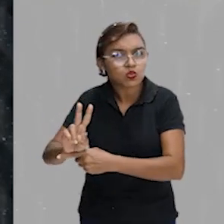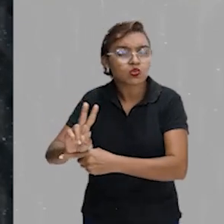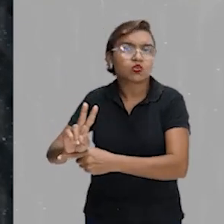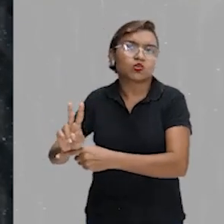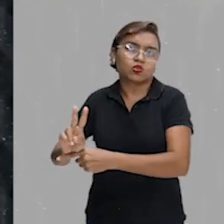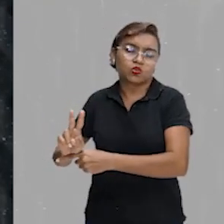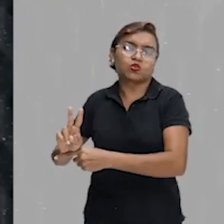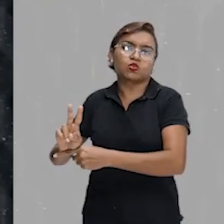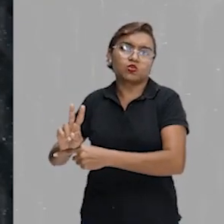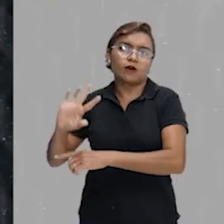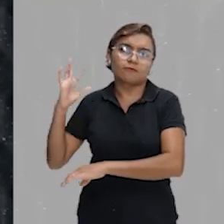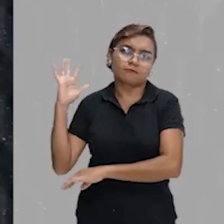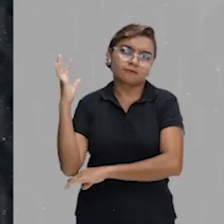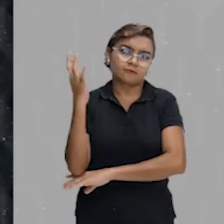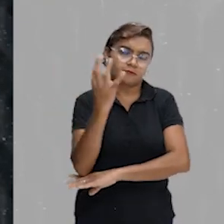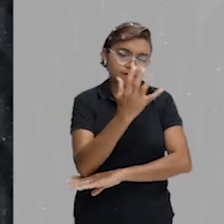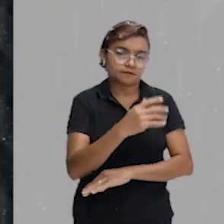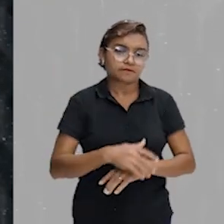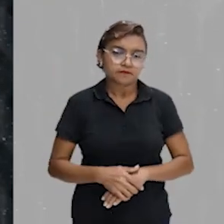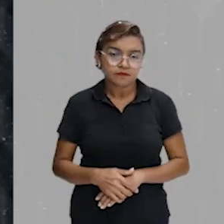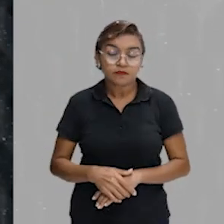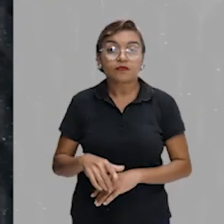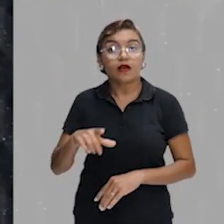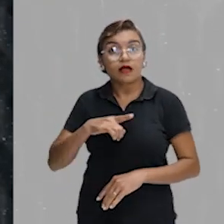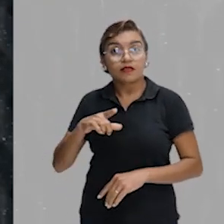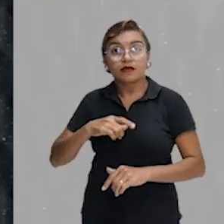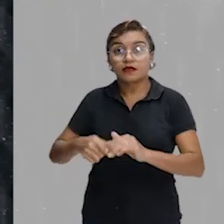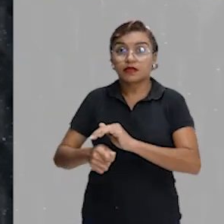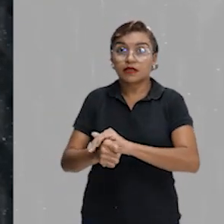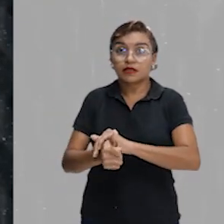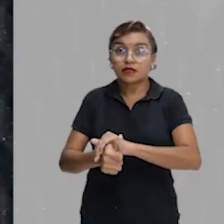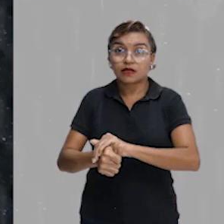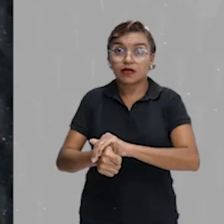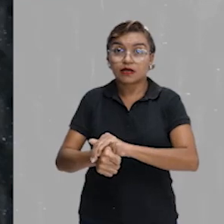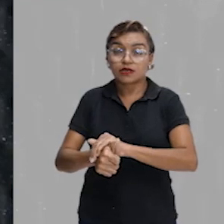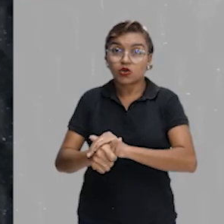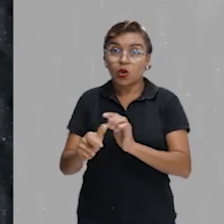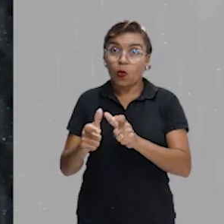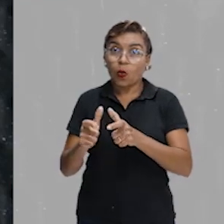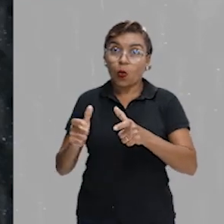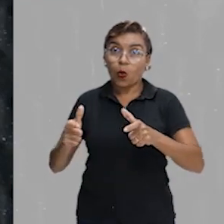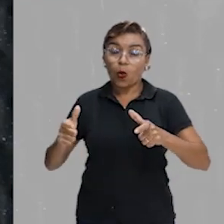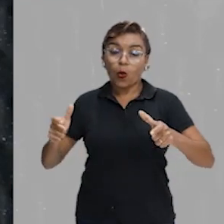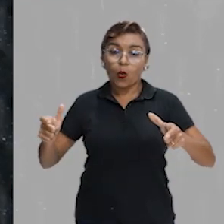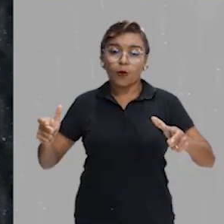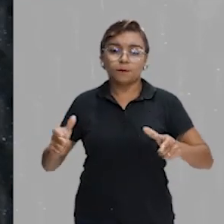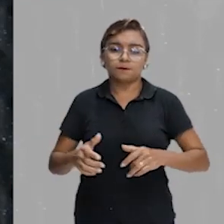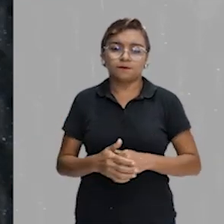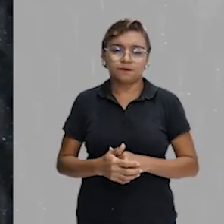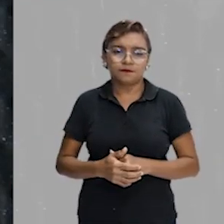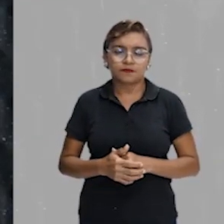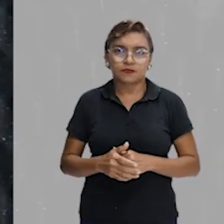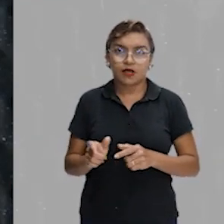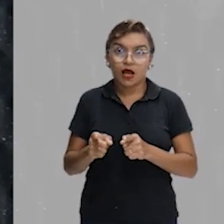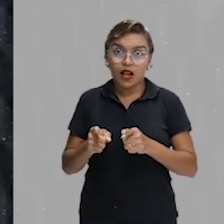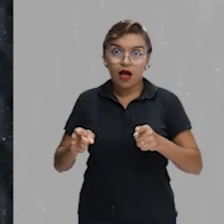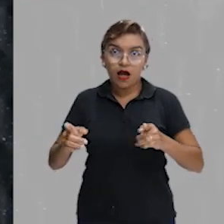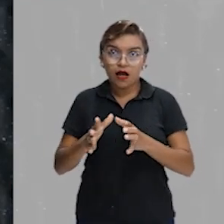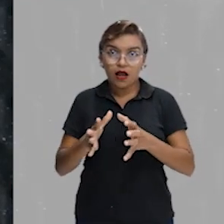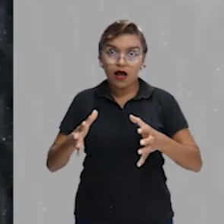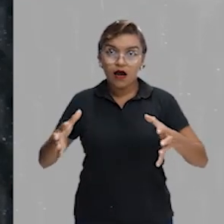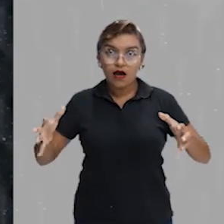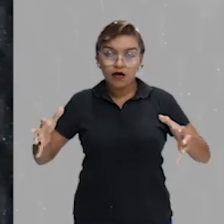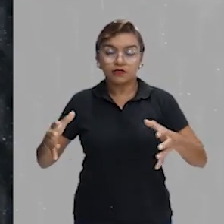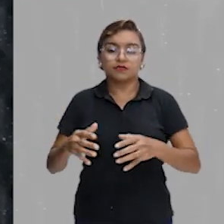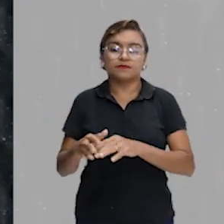essa fauna e essa flora. E lá tem tartarugas gigantes. Nós vamos já falar de uma tartaruga bem conhecida aqui. Aqui eu tenho uma